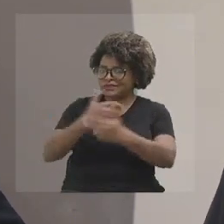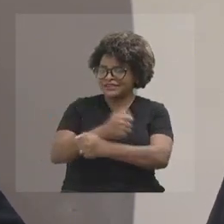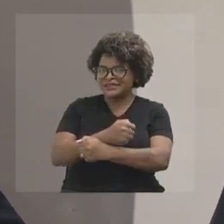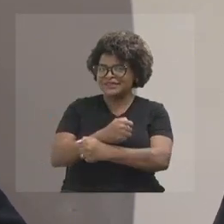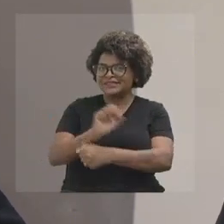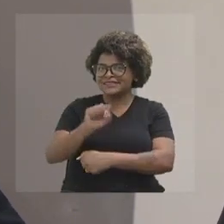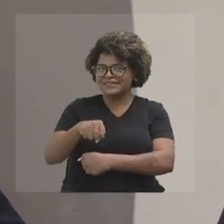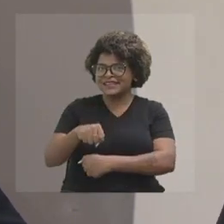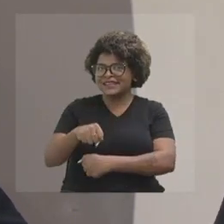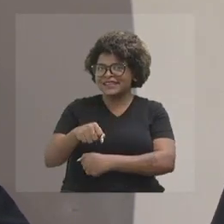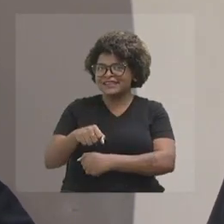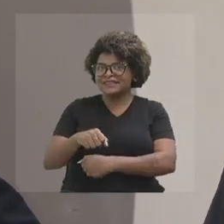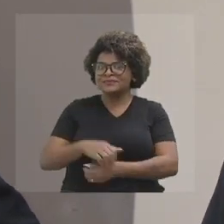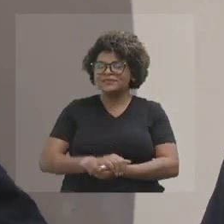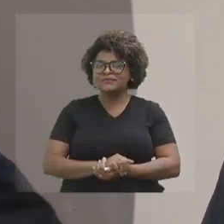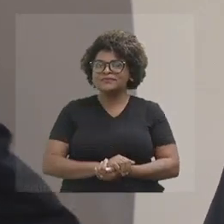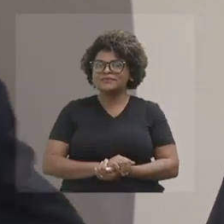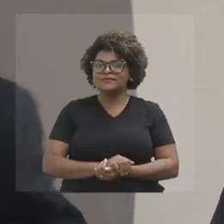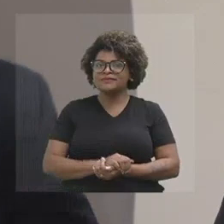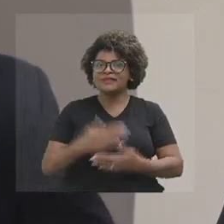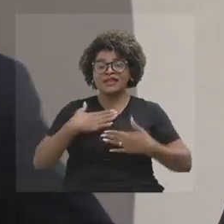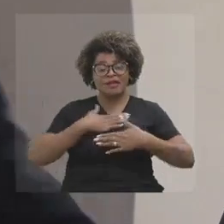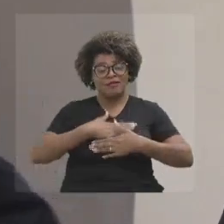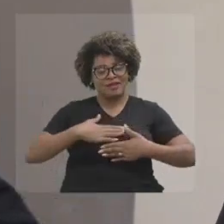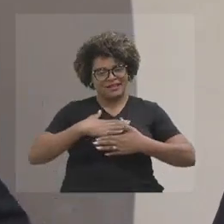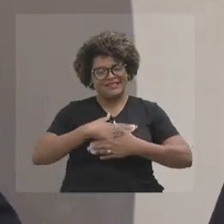aprazível, não é? Eu que o diga.